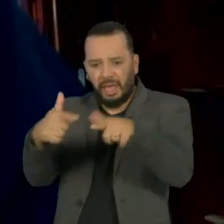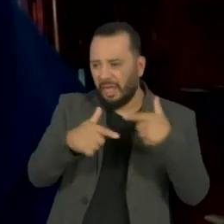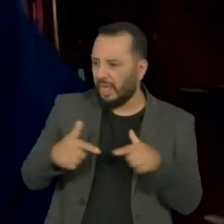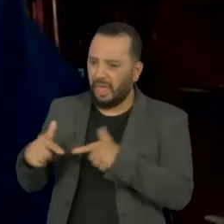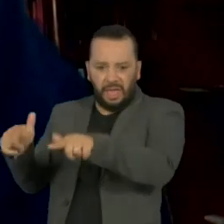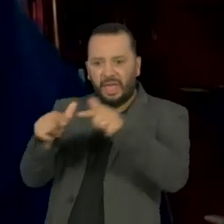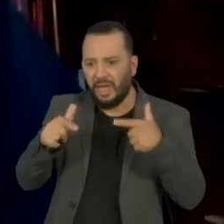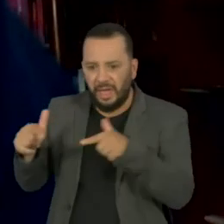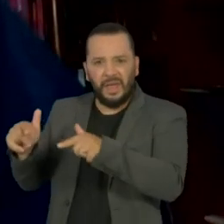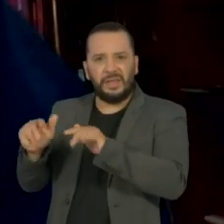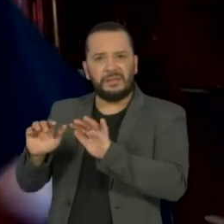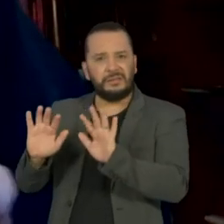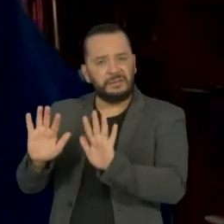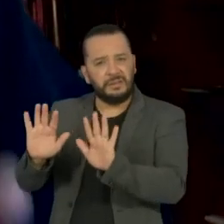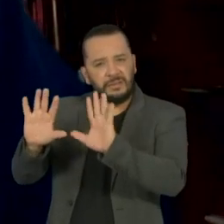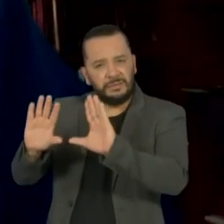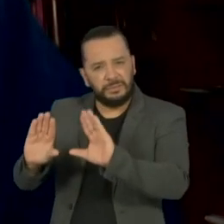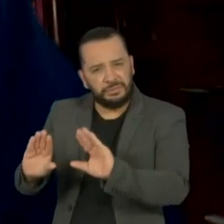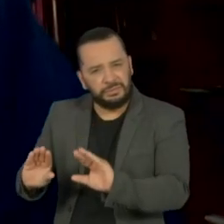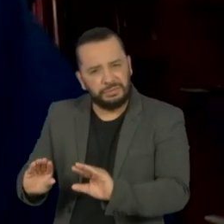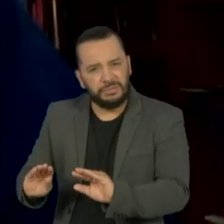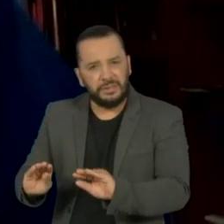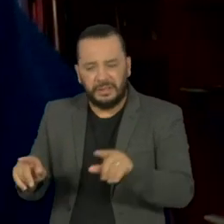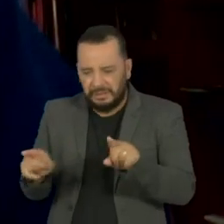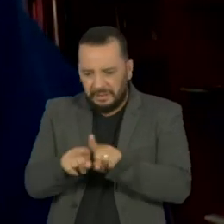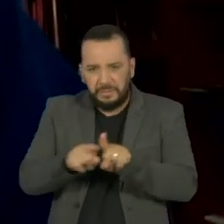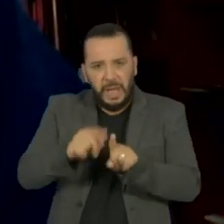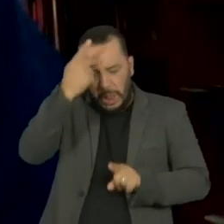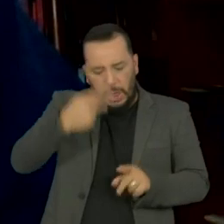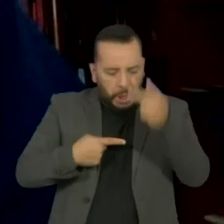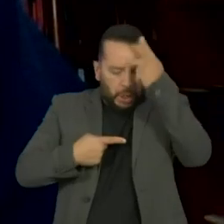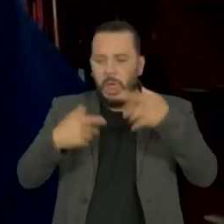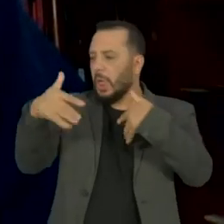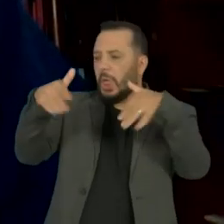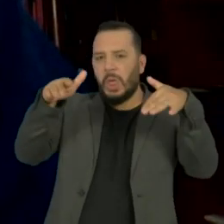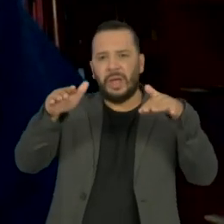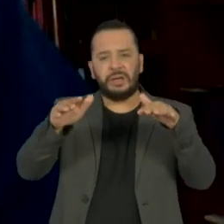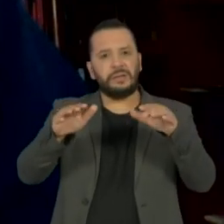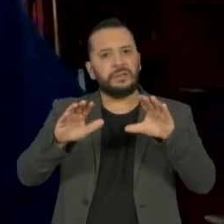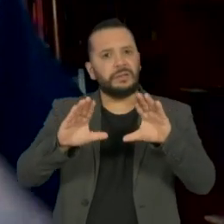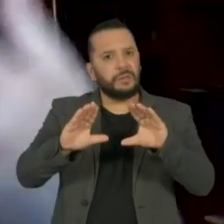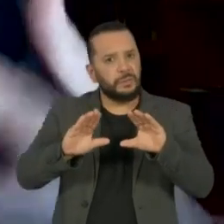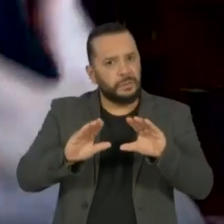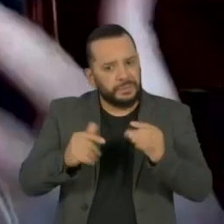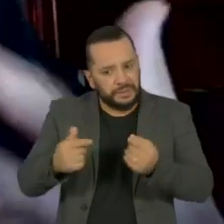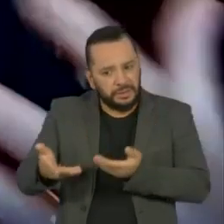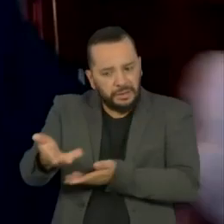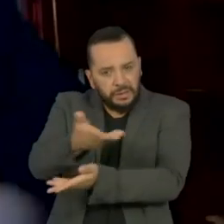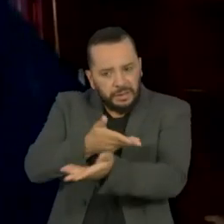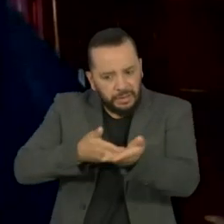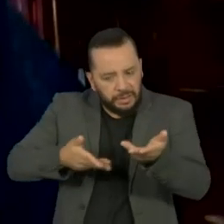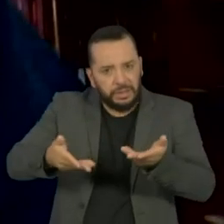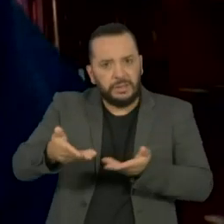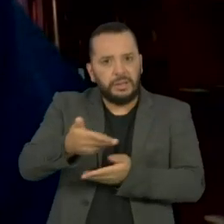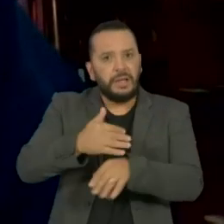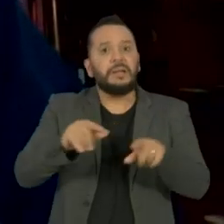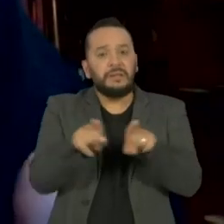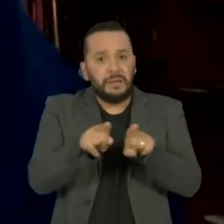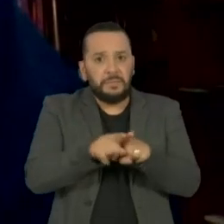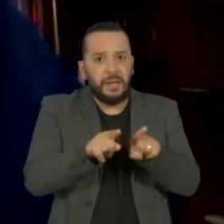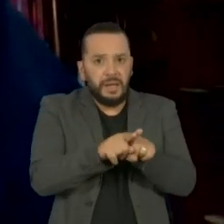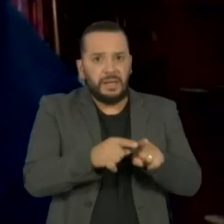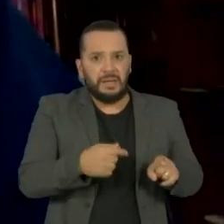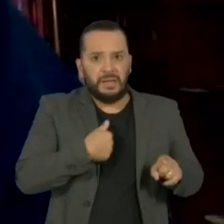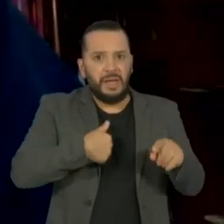reduzir a moral da sobrevivência que já agraçava entre nós,